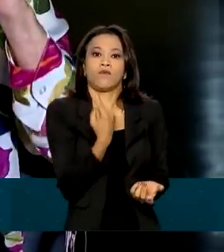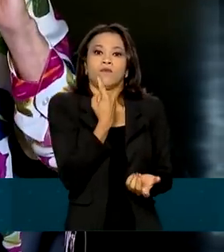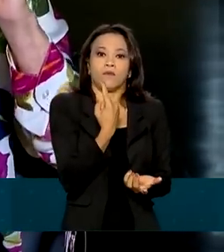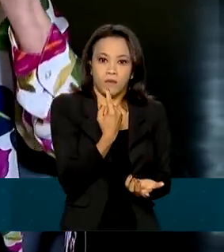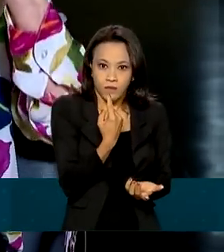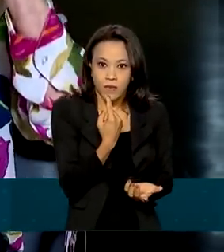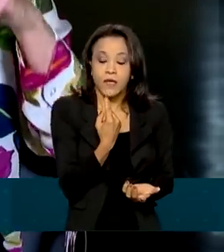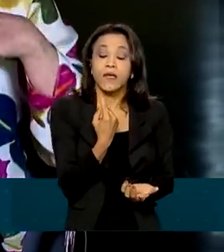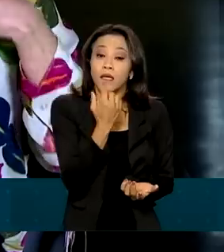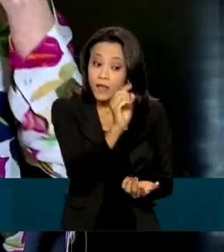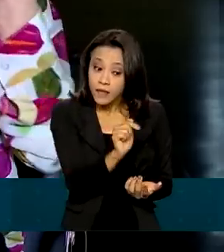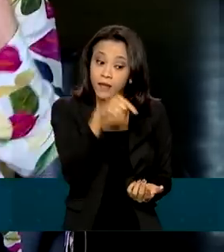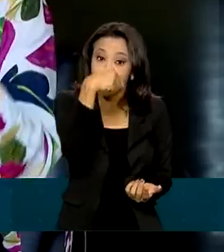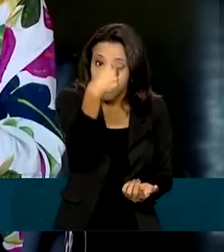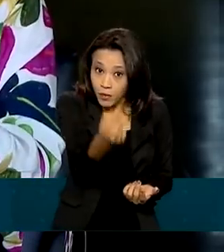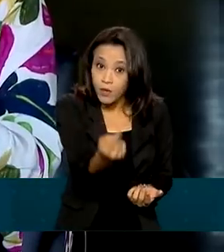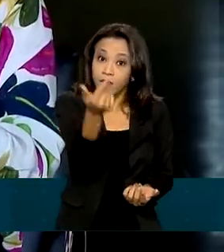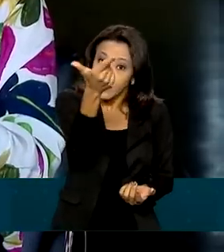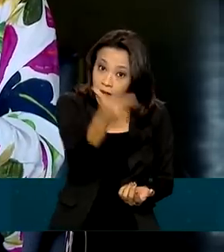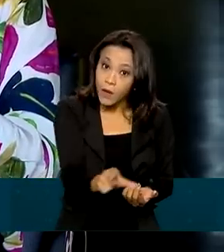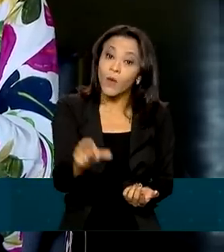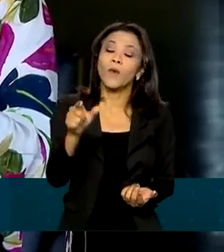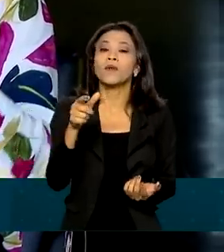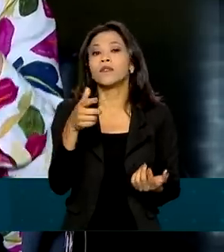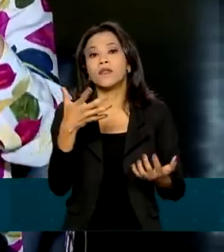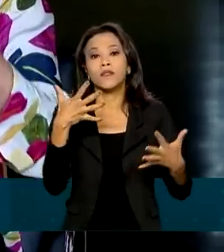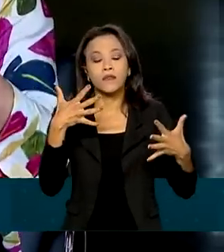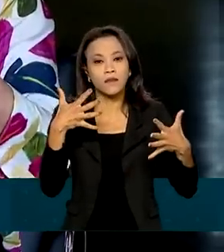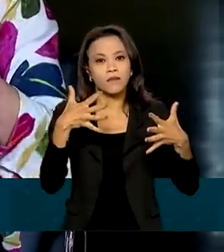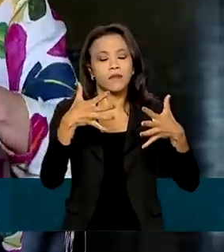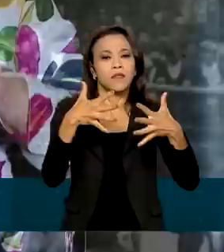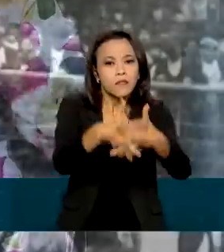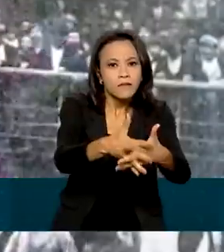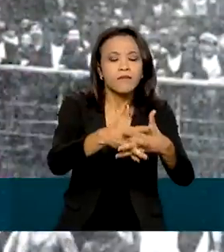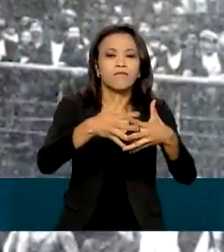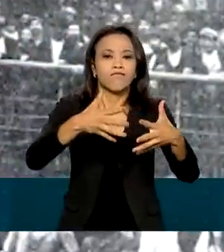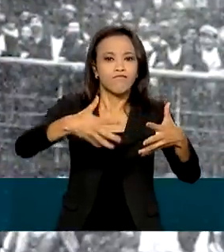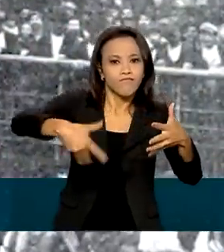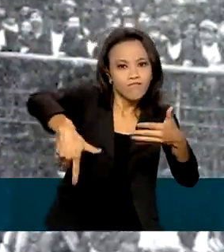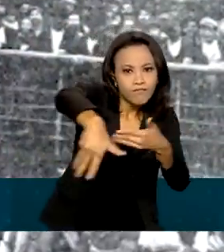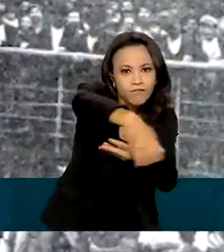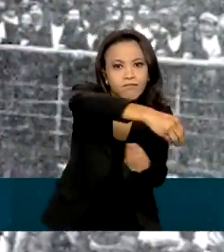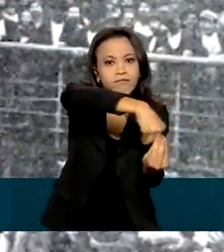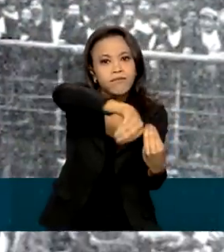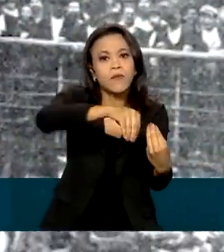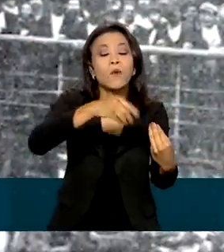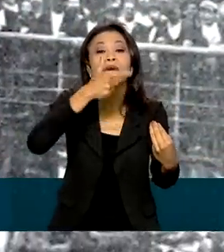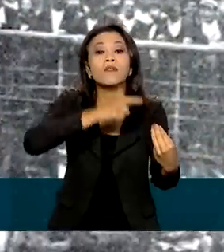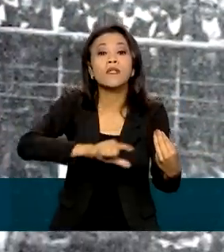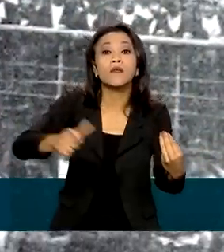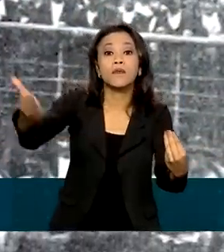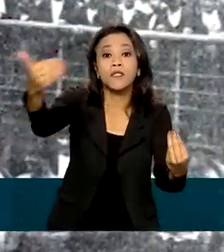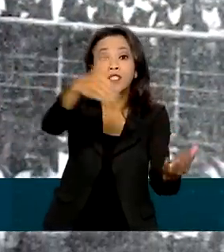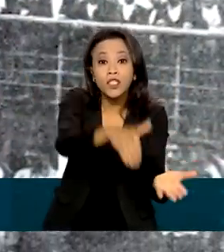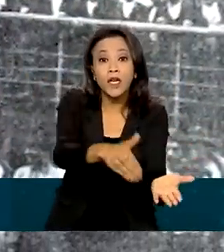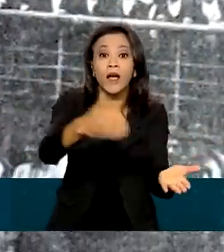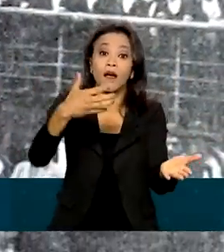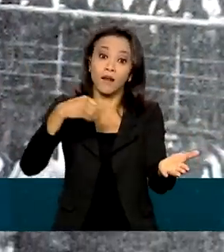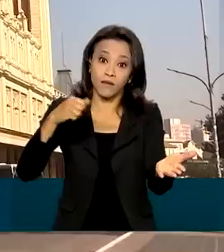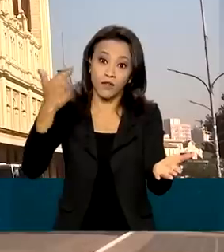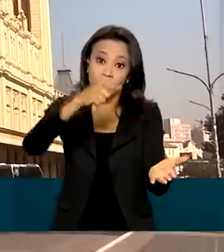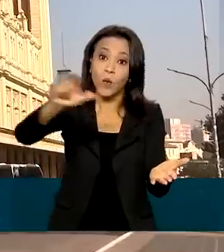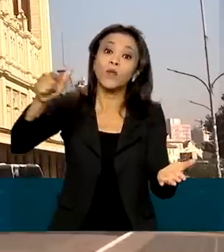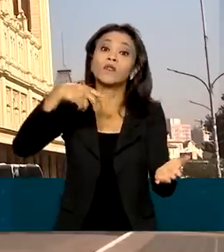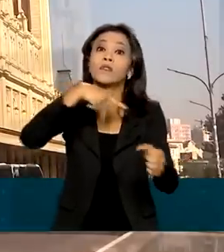E que, posteriormente, vai sofrer outros inputs das línguas dos imigrantes que vêm para o Brasil a partir do século